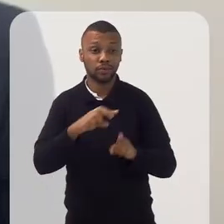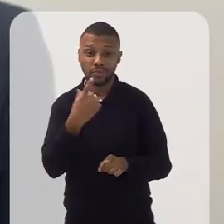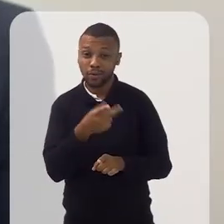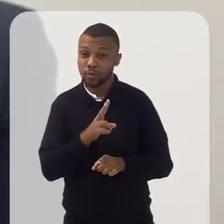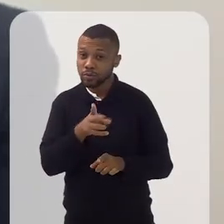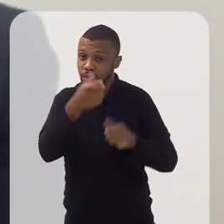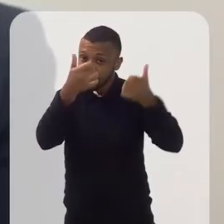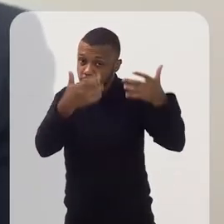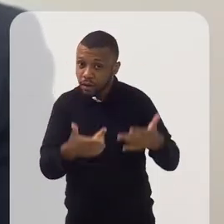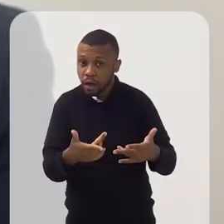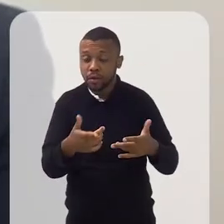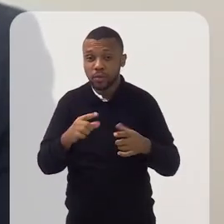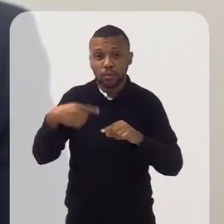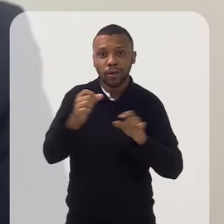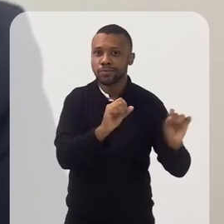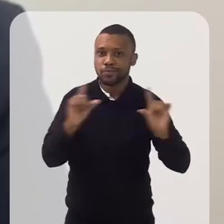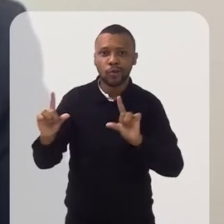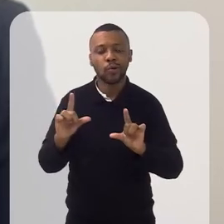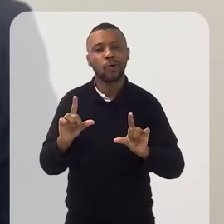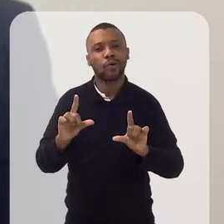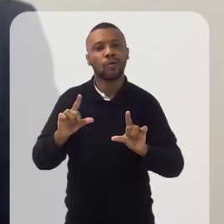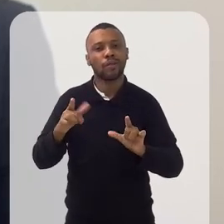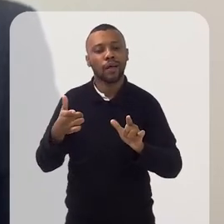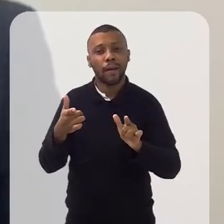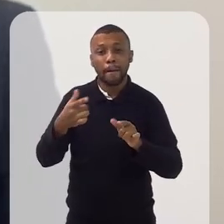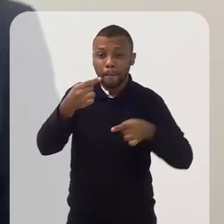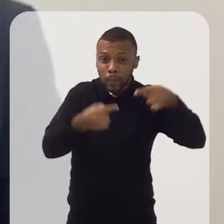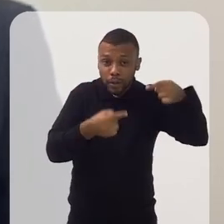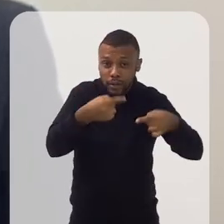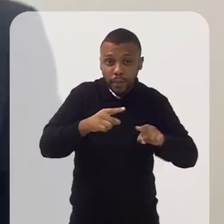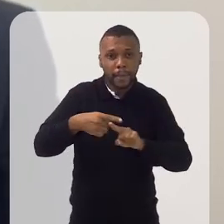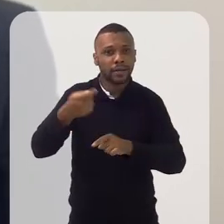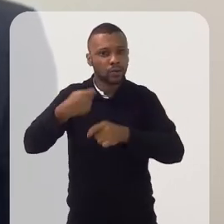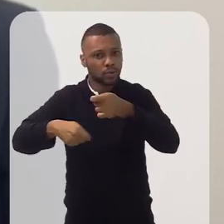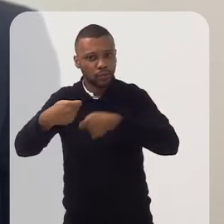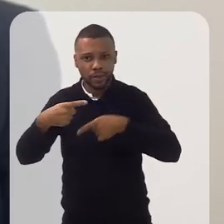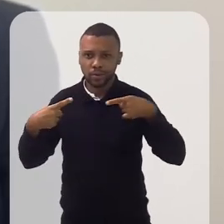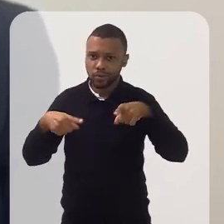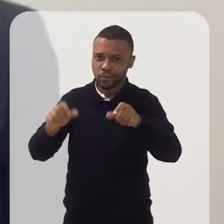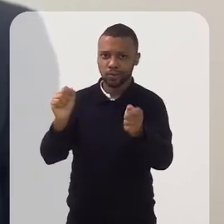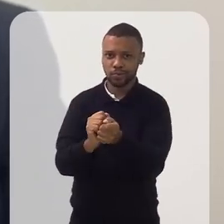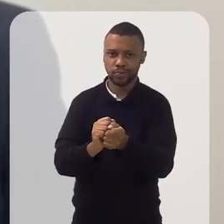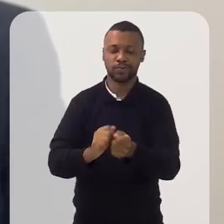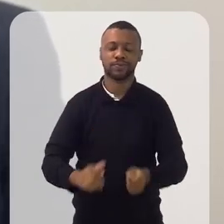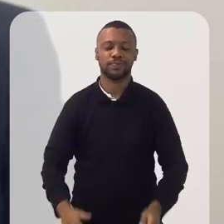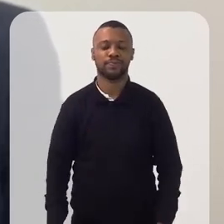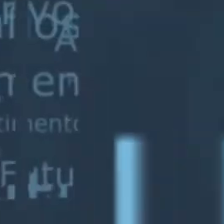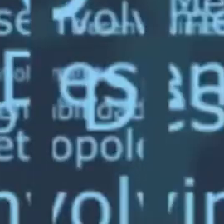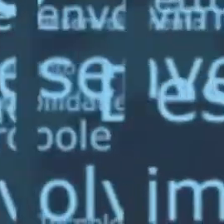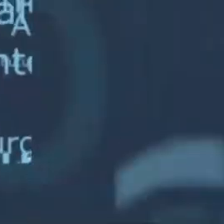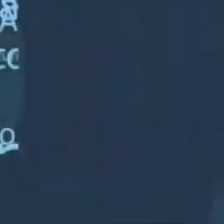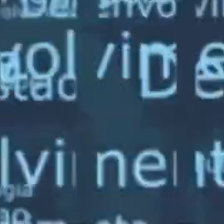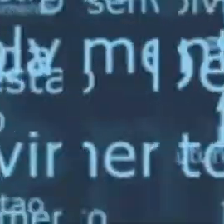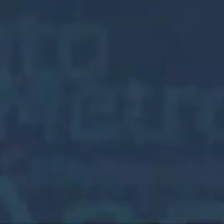um pouco mais dessa história no próximo bloco, não saiam daí, viu? Em Copa, que política e economia caminham juntas.